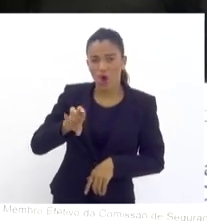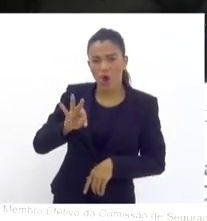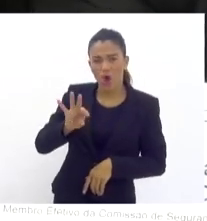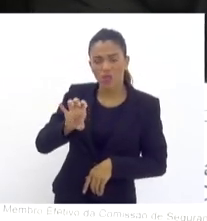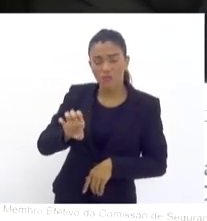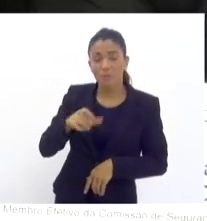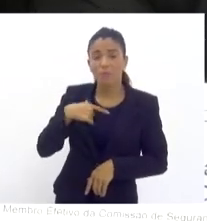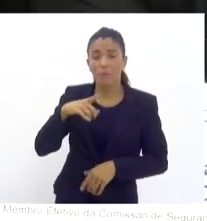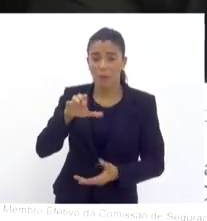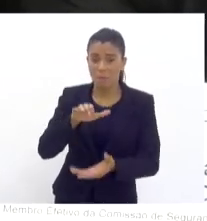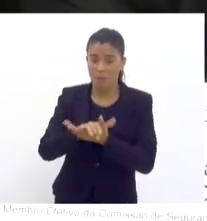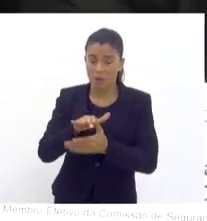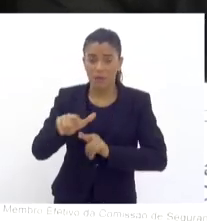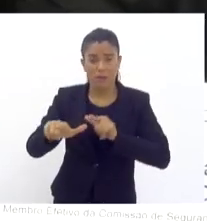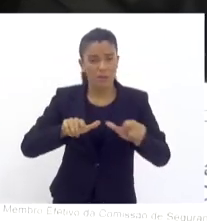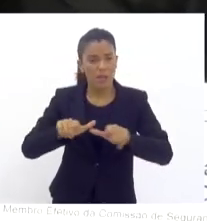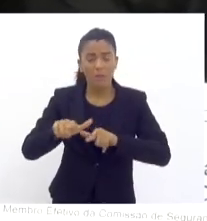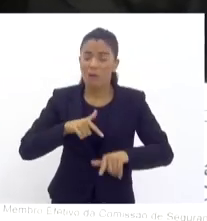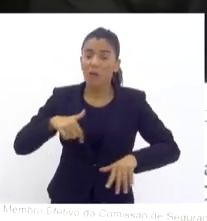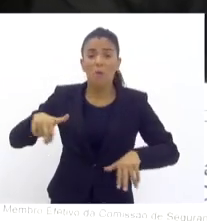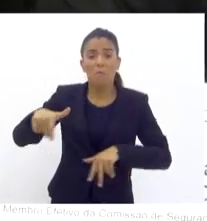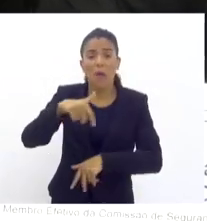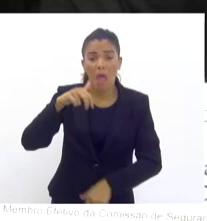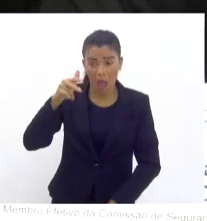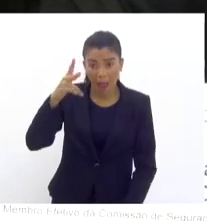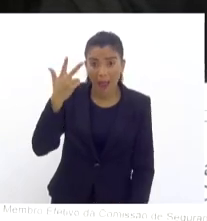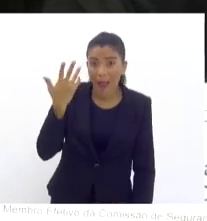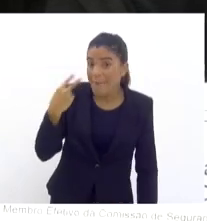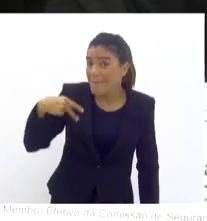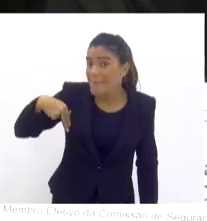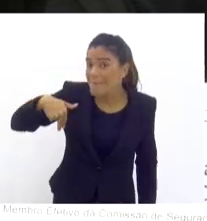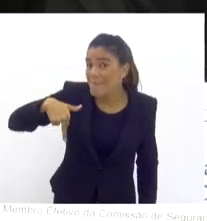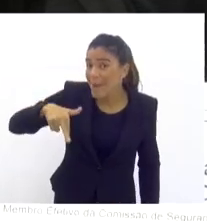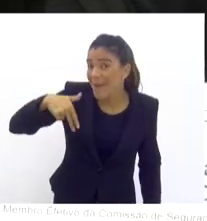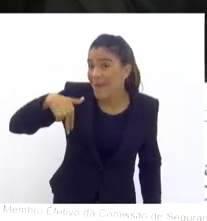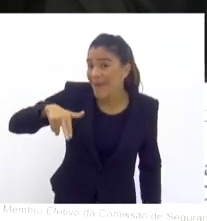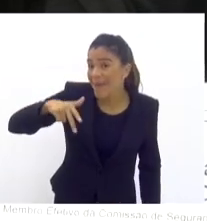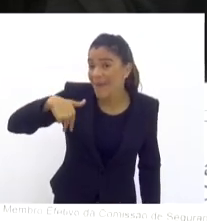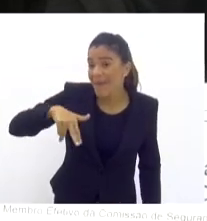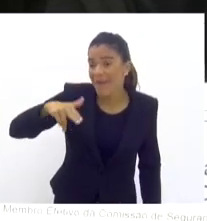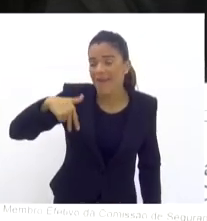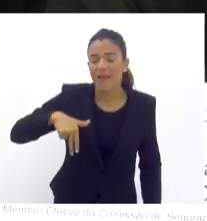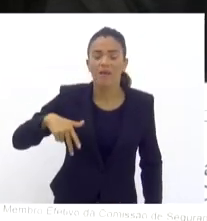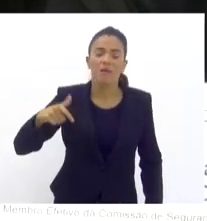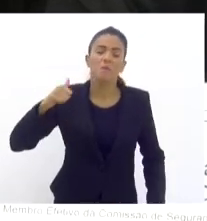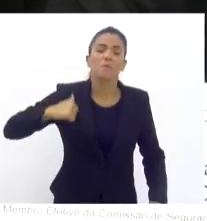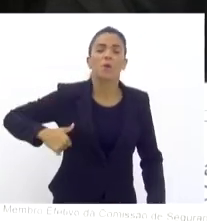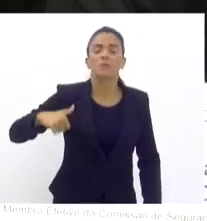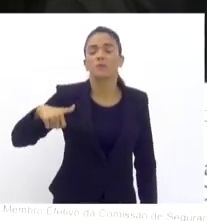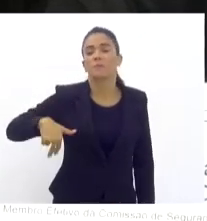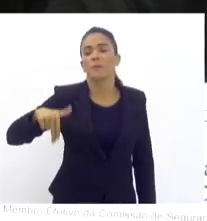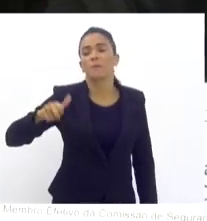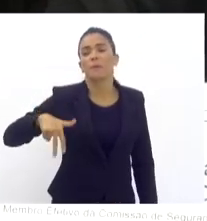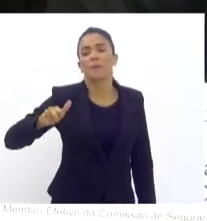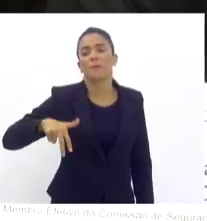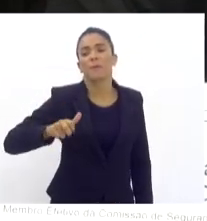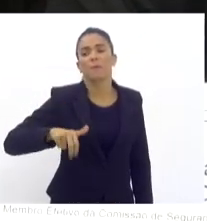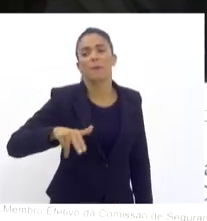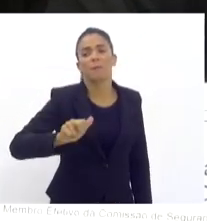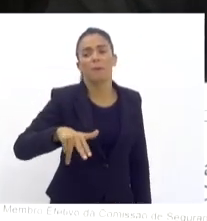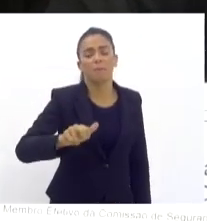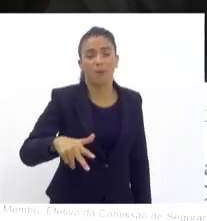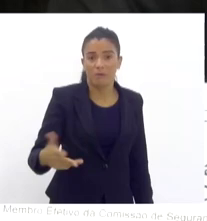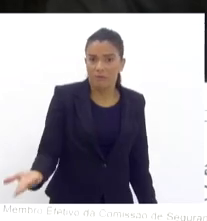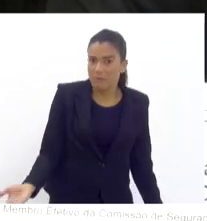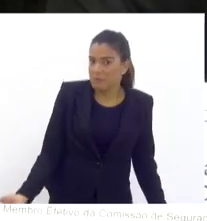que eu também andava para cima e para baixo, a pé, fazendo, sabe, com minha bolsa do lado, não é possível mais, então